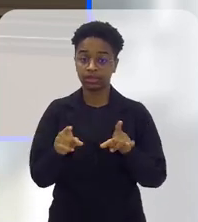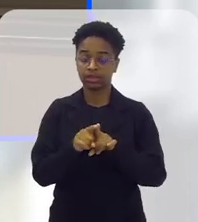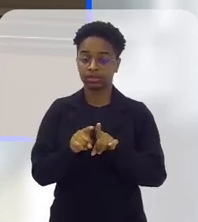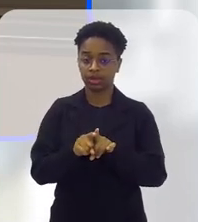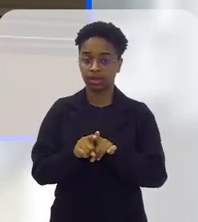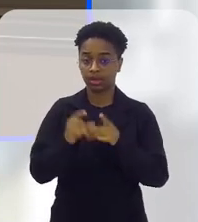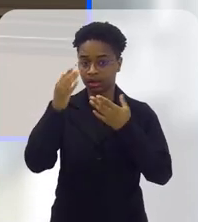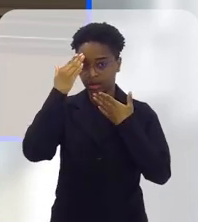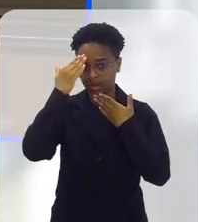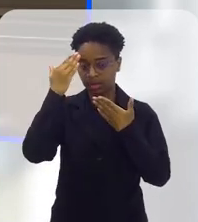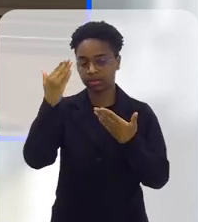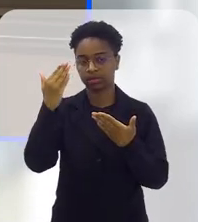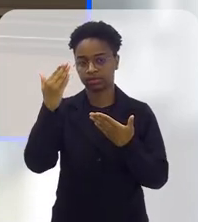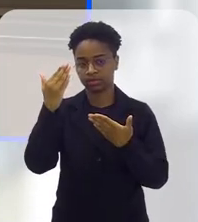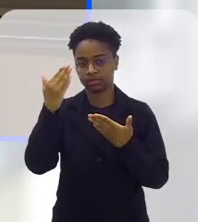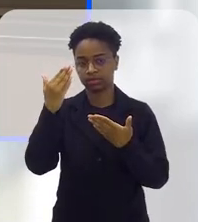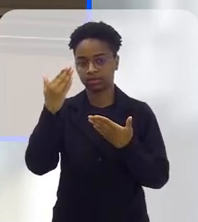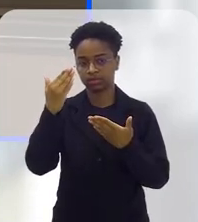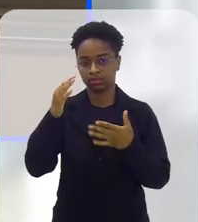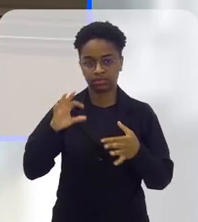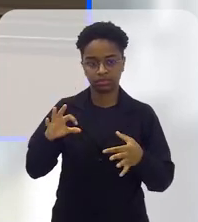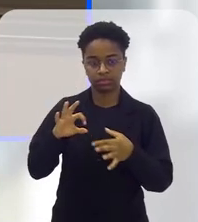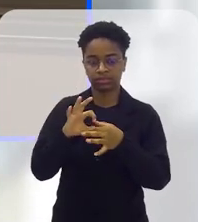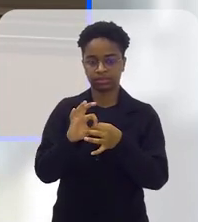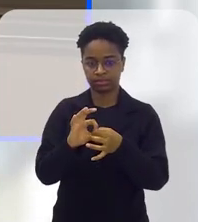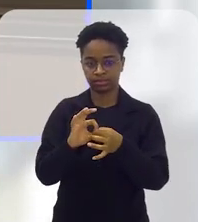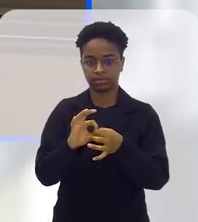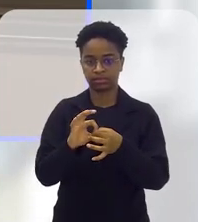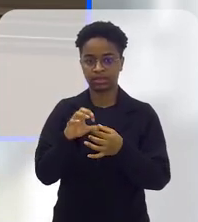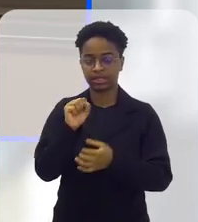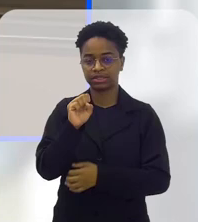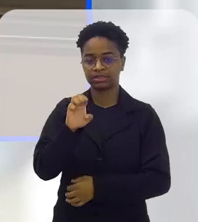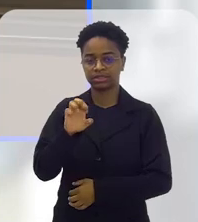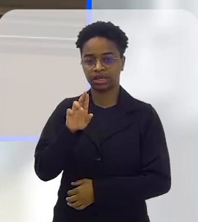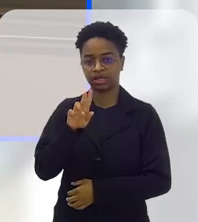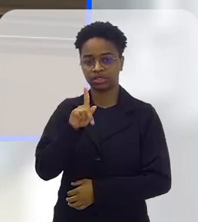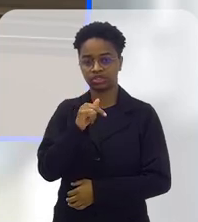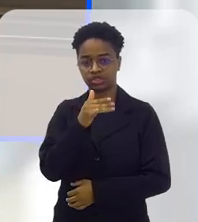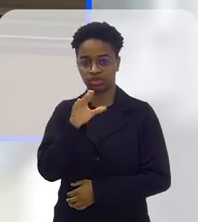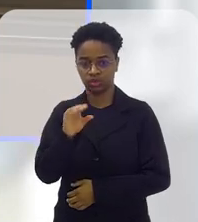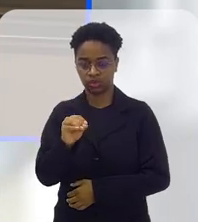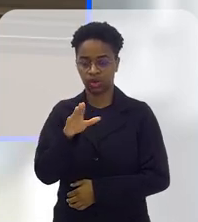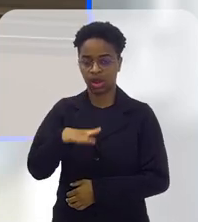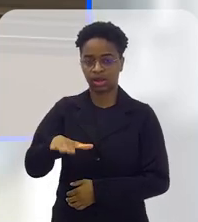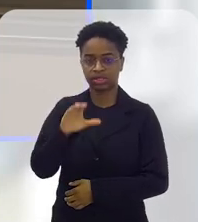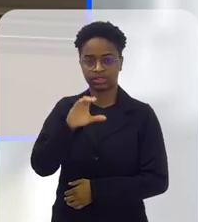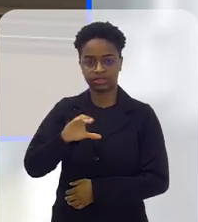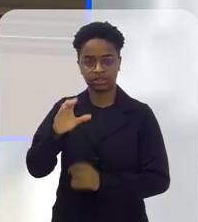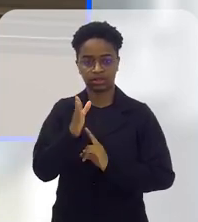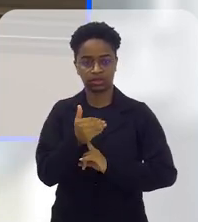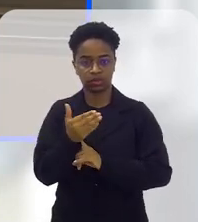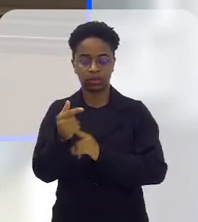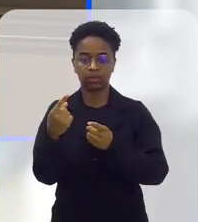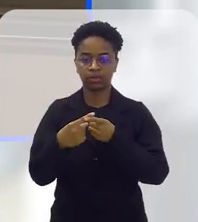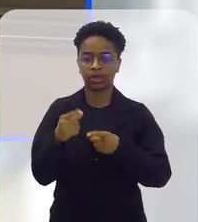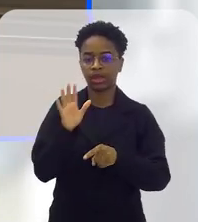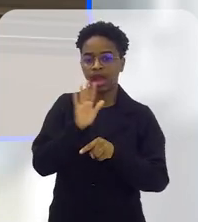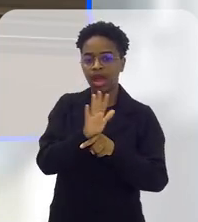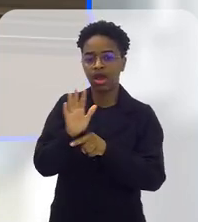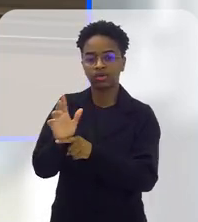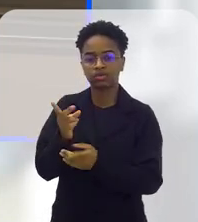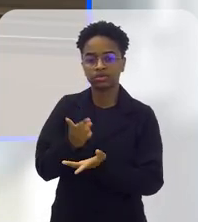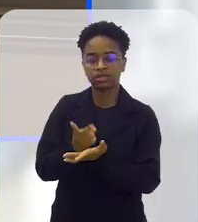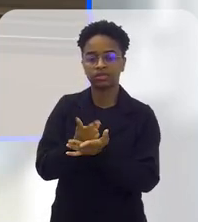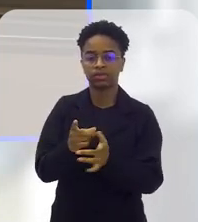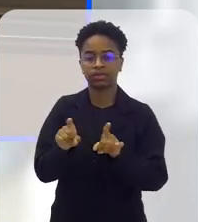da FIA. E quero agradecer também o nosso parceiro, né? Doutor Serginho, com a Ciência e Tecnologia, que está